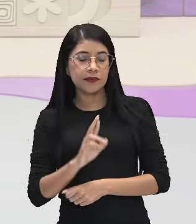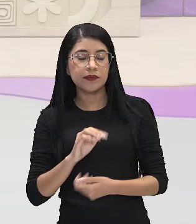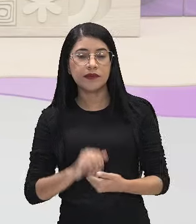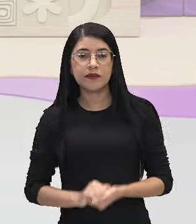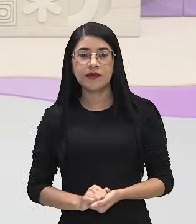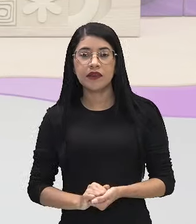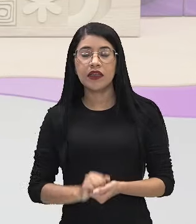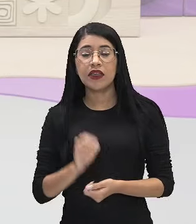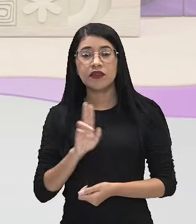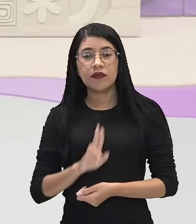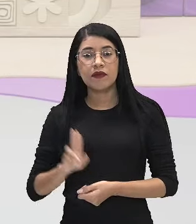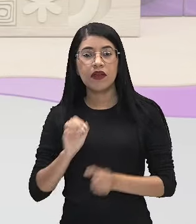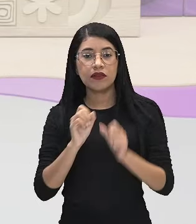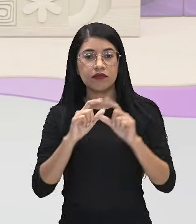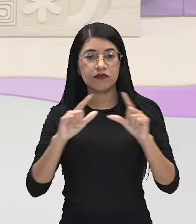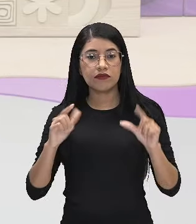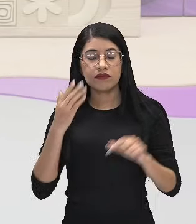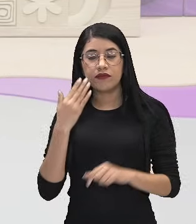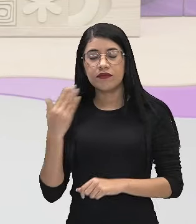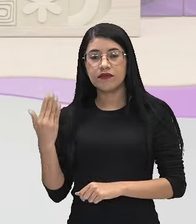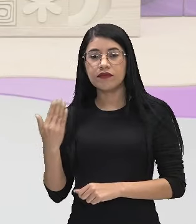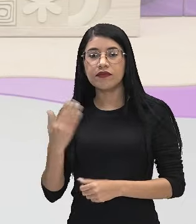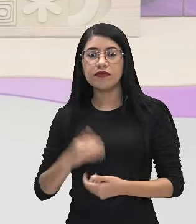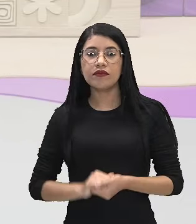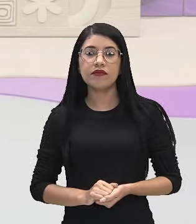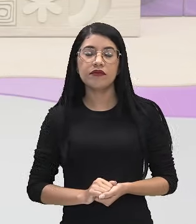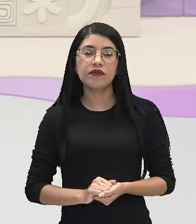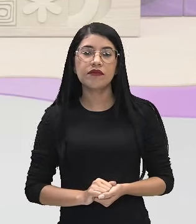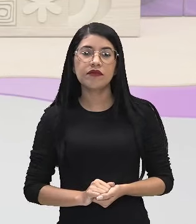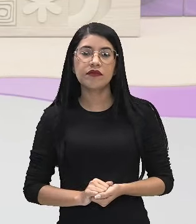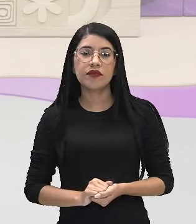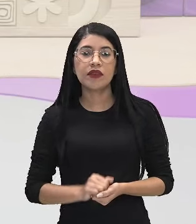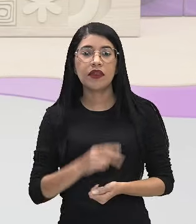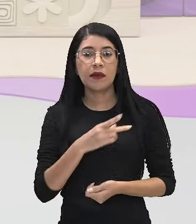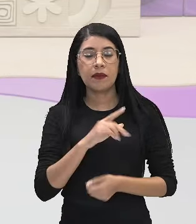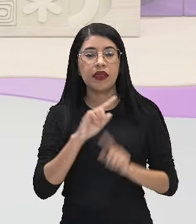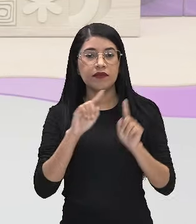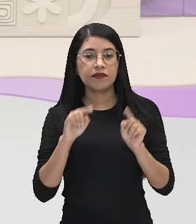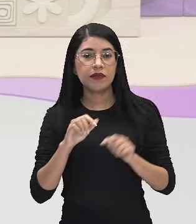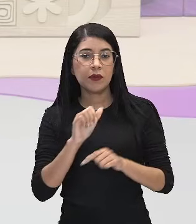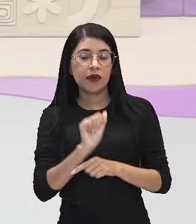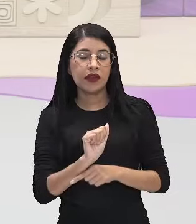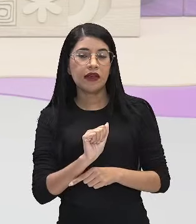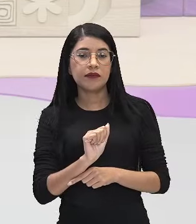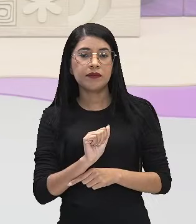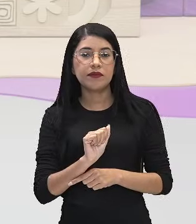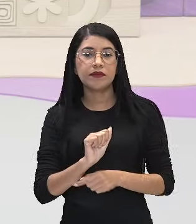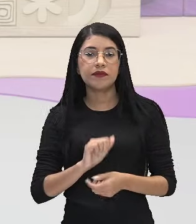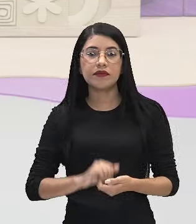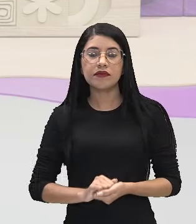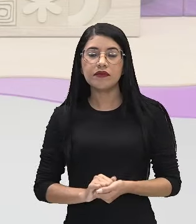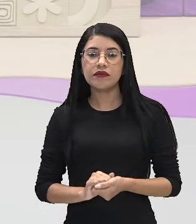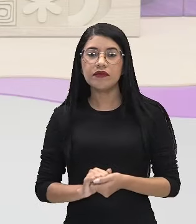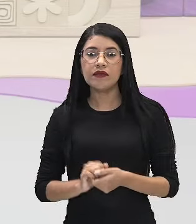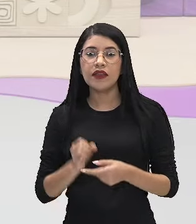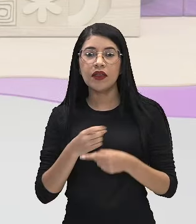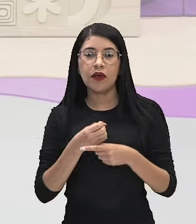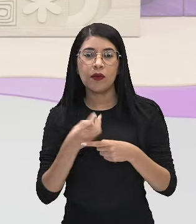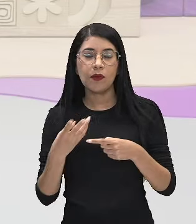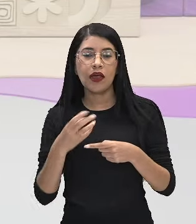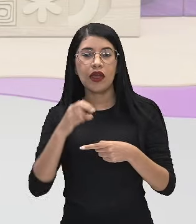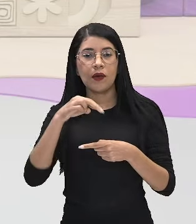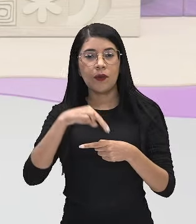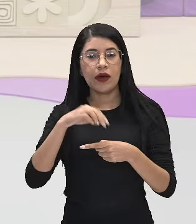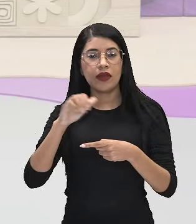usar essa fórmula aqui, a probabilidade de um evento A acontecer, aqui a gente está chamando o evento de A, vai ser dado pelo